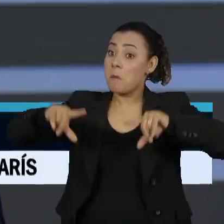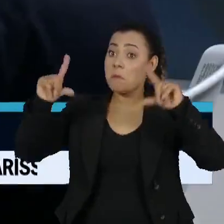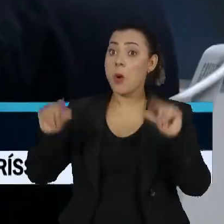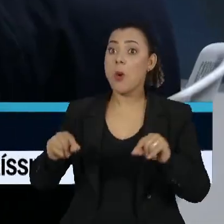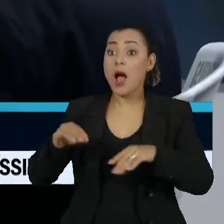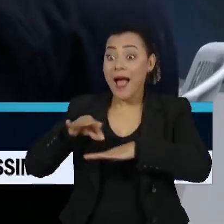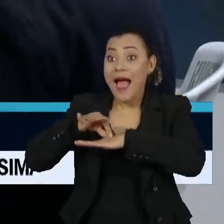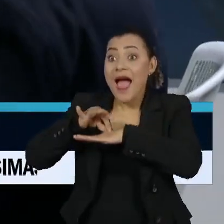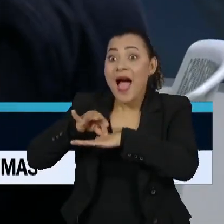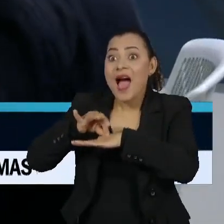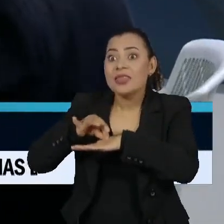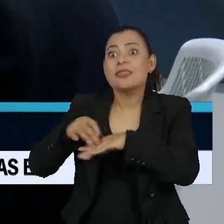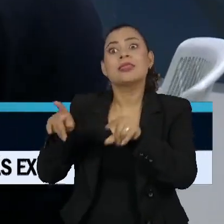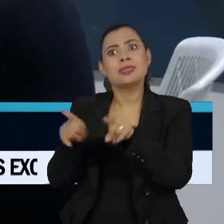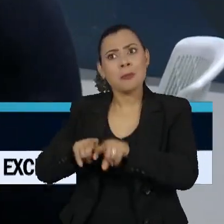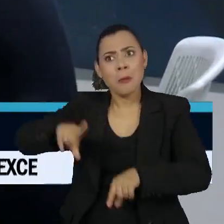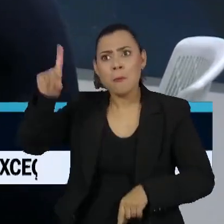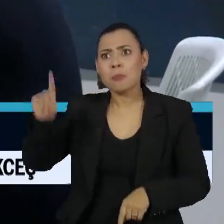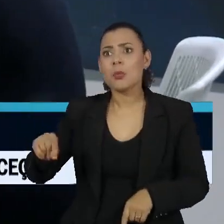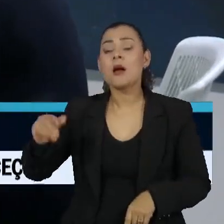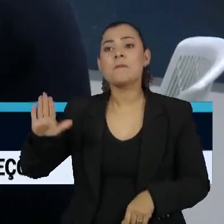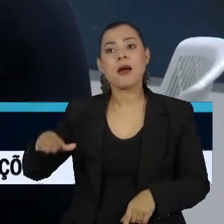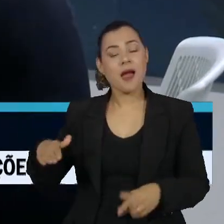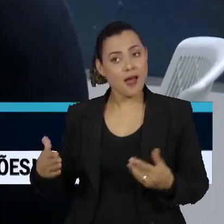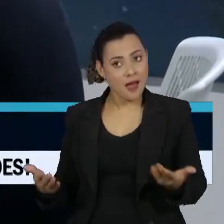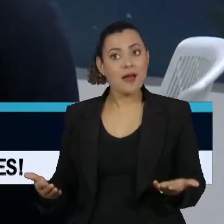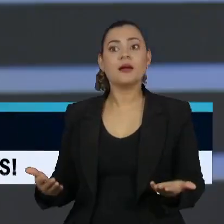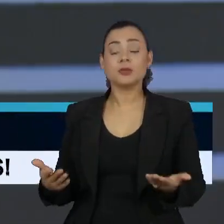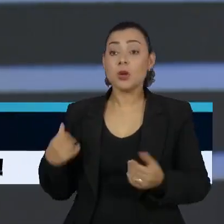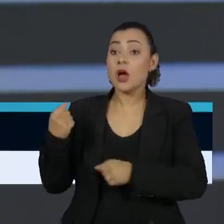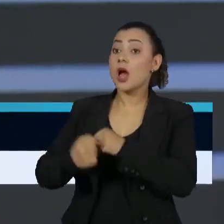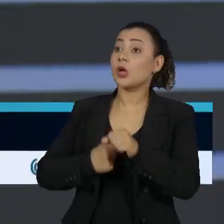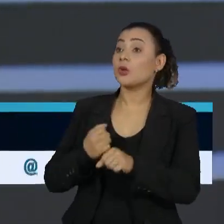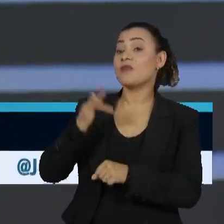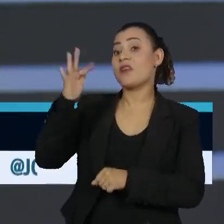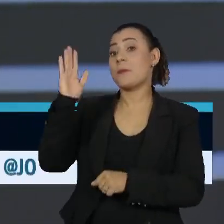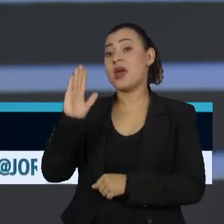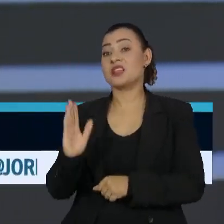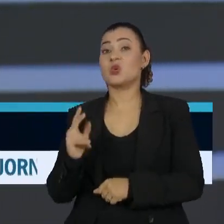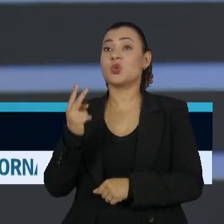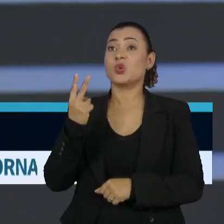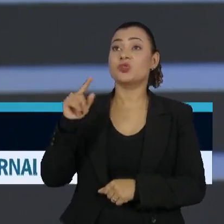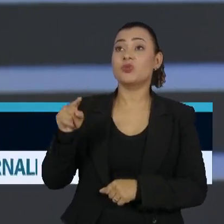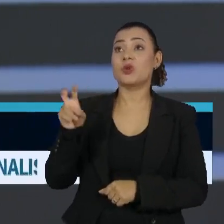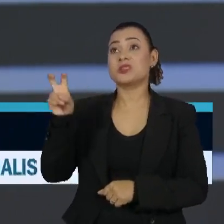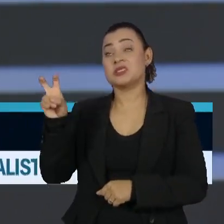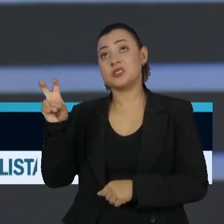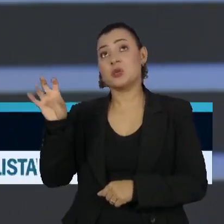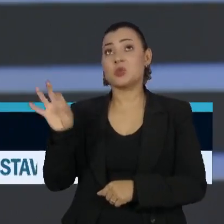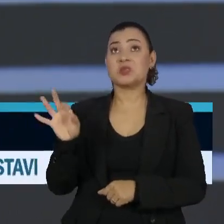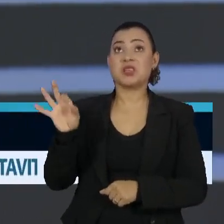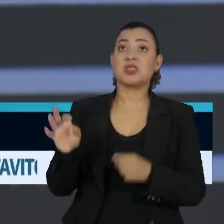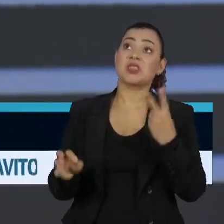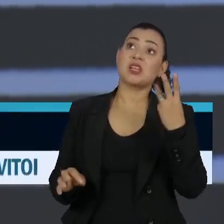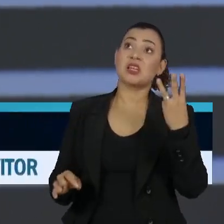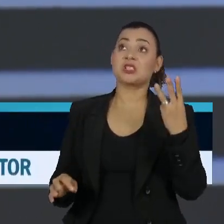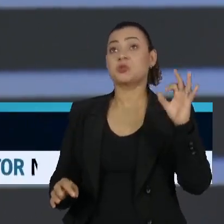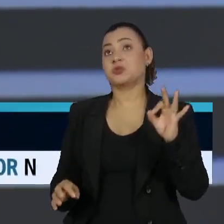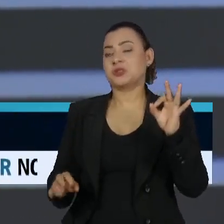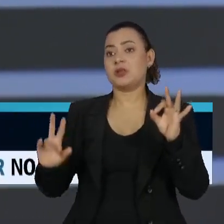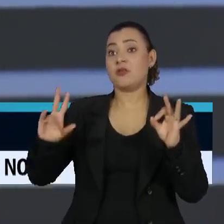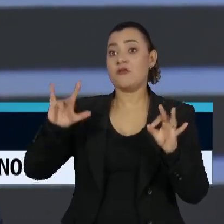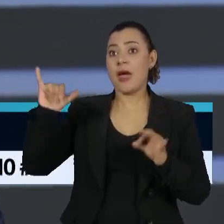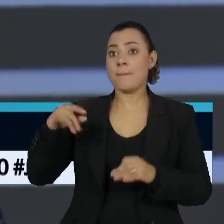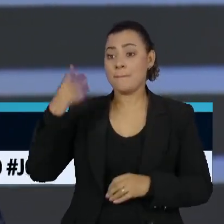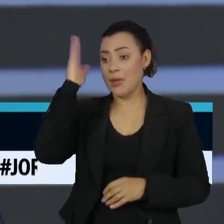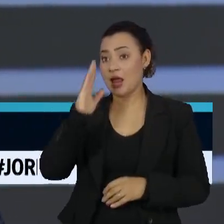preço da carne, a tão falada carne caiu. Os dados estão aí. O ano que vem, o Brasil deve crescer entre 2,5% a 3%. Então, é difícil